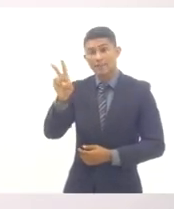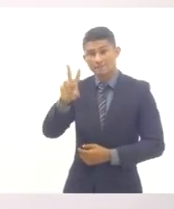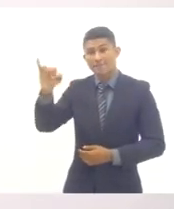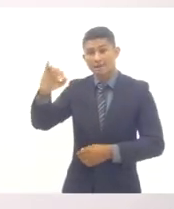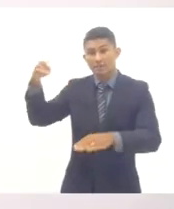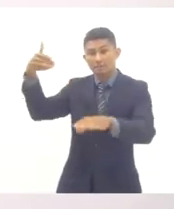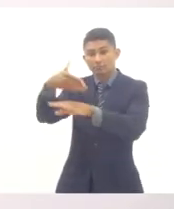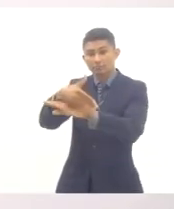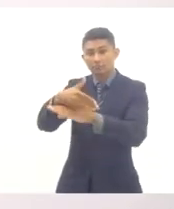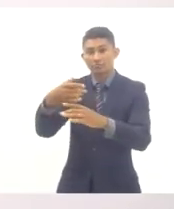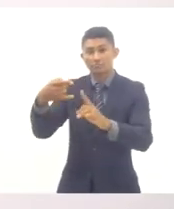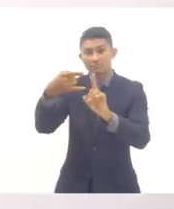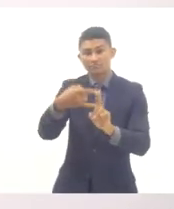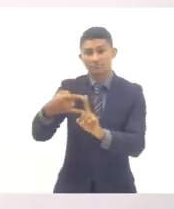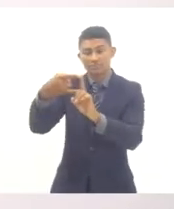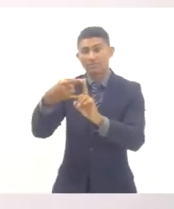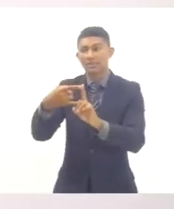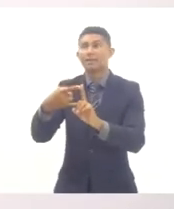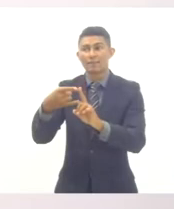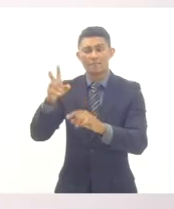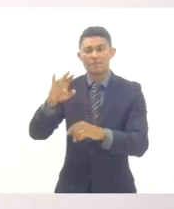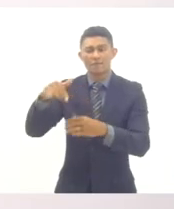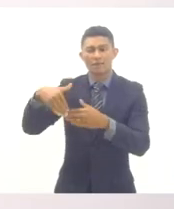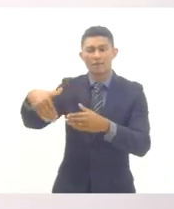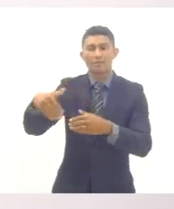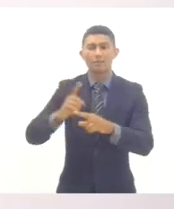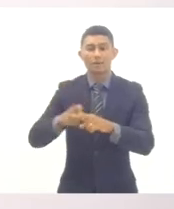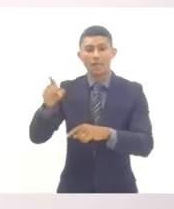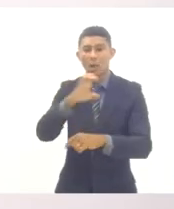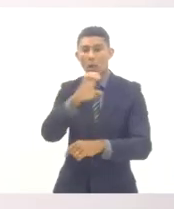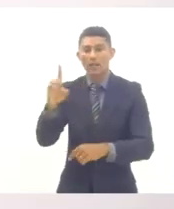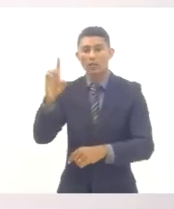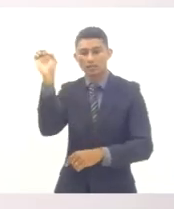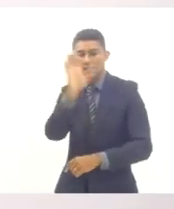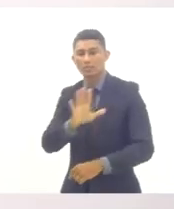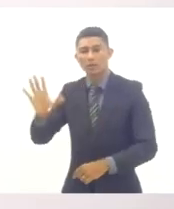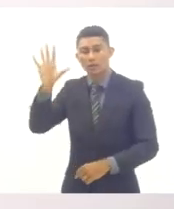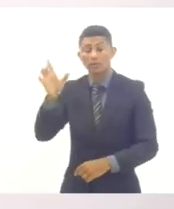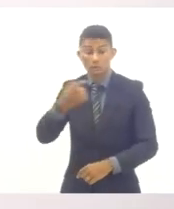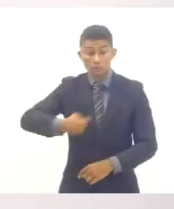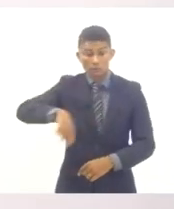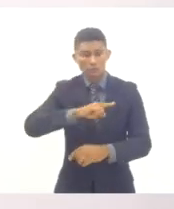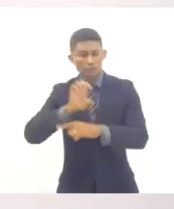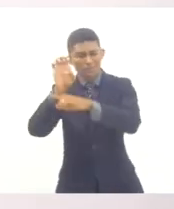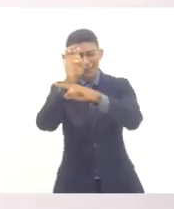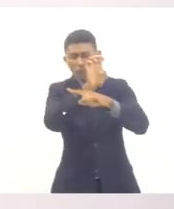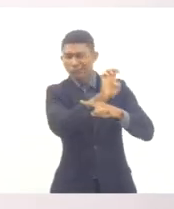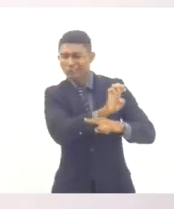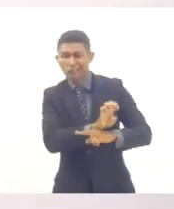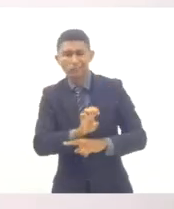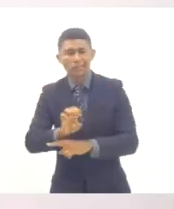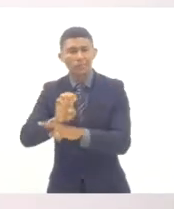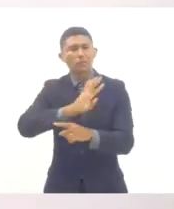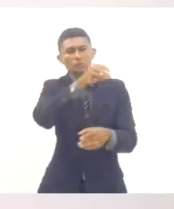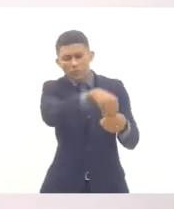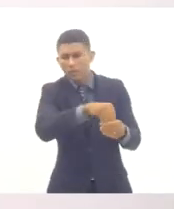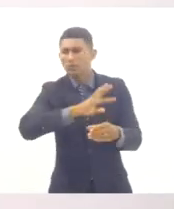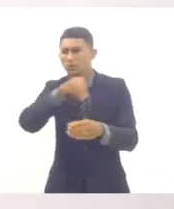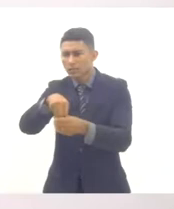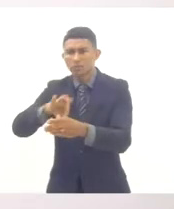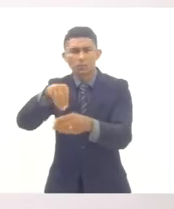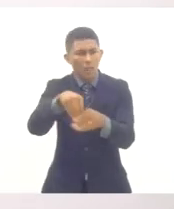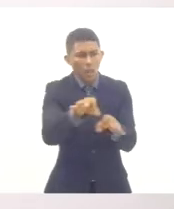nossa coordenadora nacional. Nós nos organizamos em todos os estados do Brasil, articulando